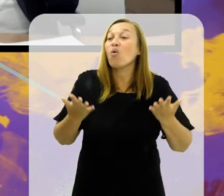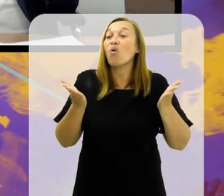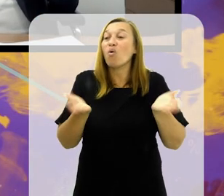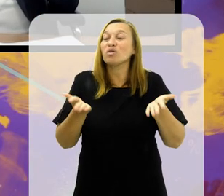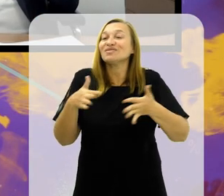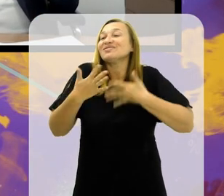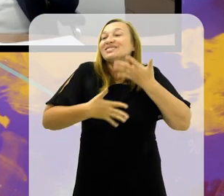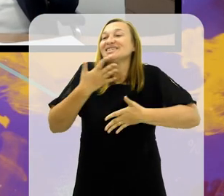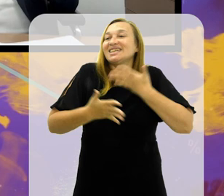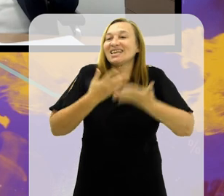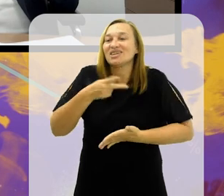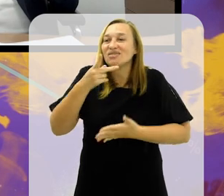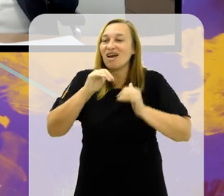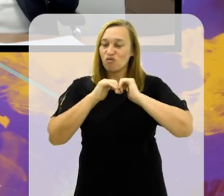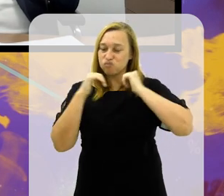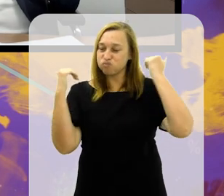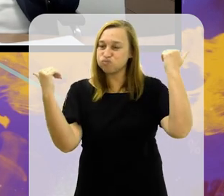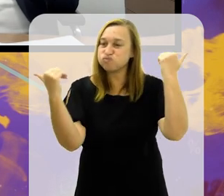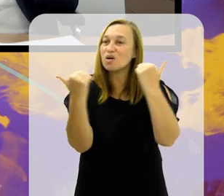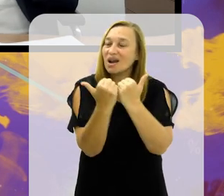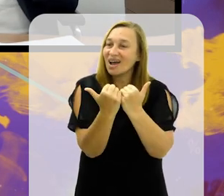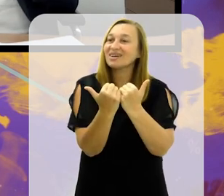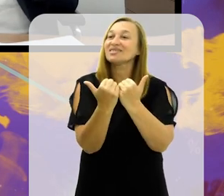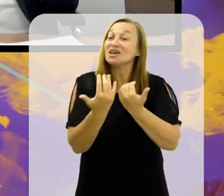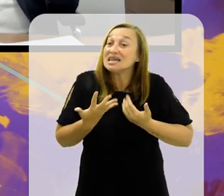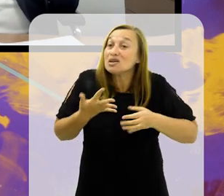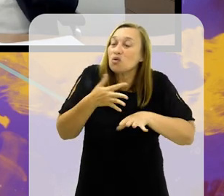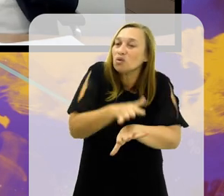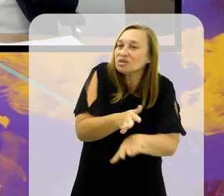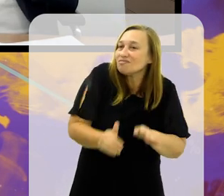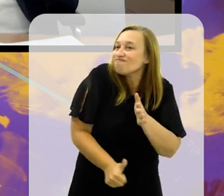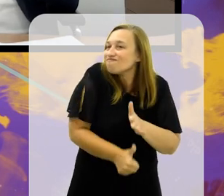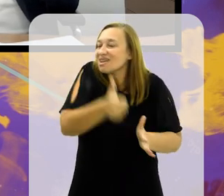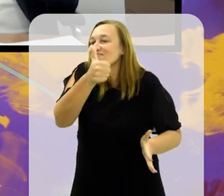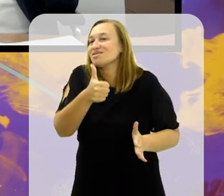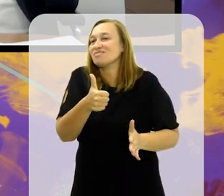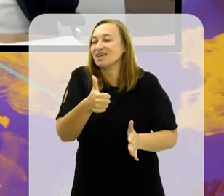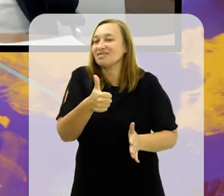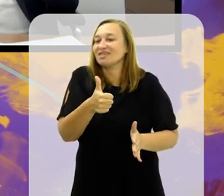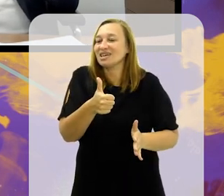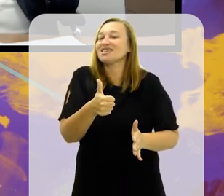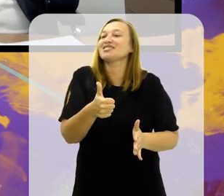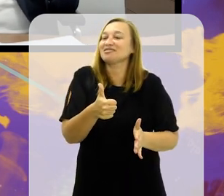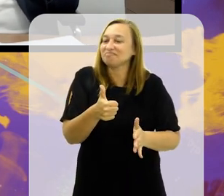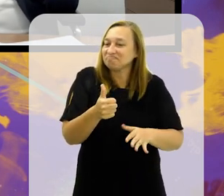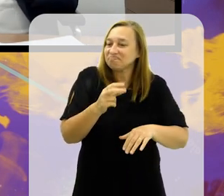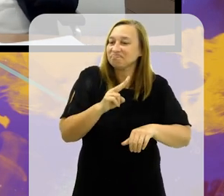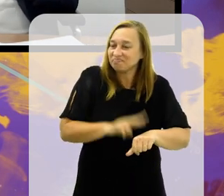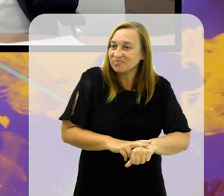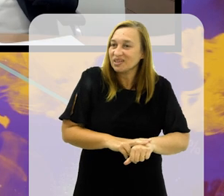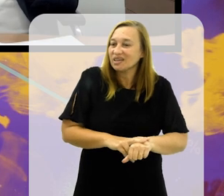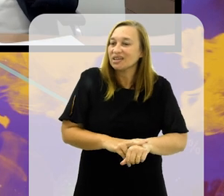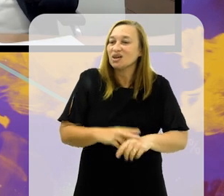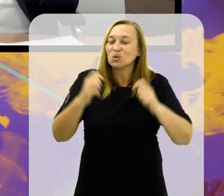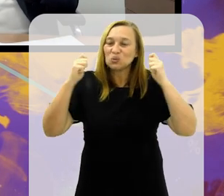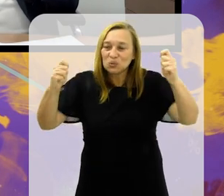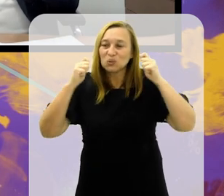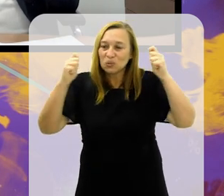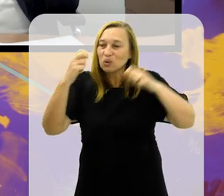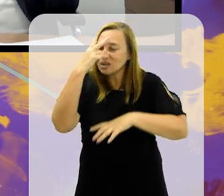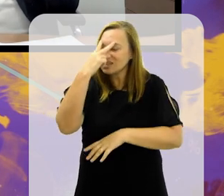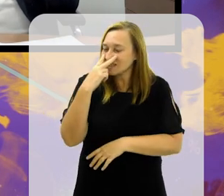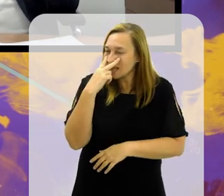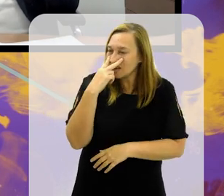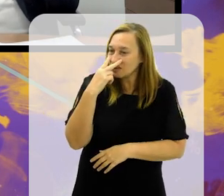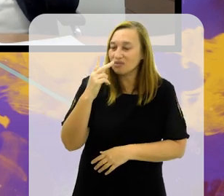hoje, eu tenho a alegria de dizer que o Maracanã foi inclusivo pela primeira vez completamente para torcedores